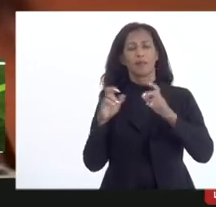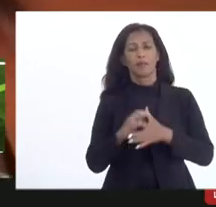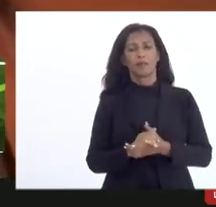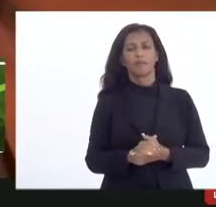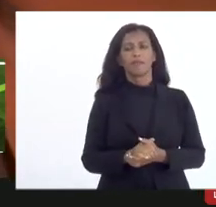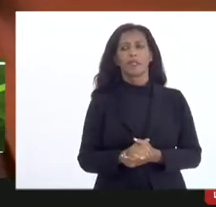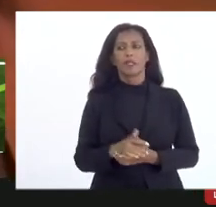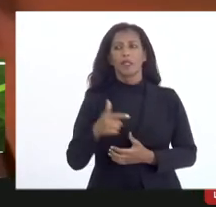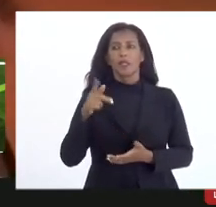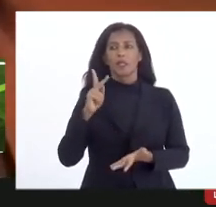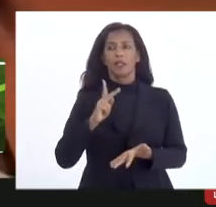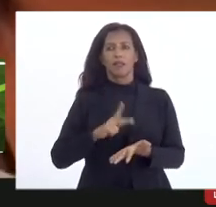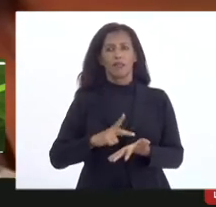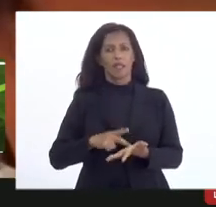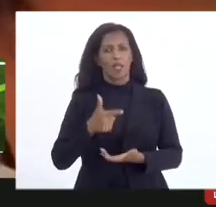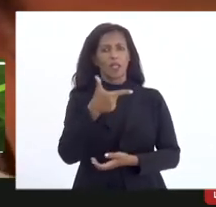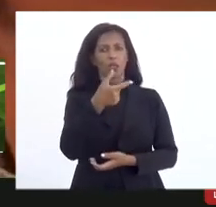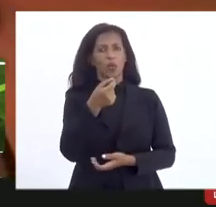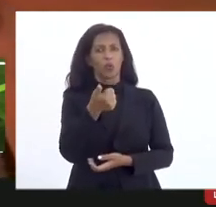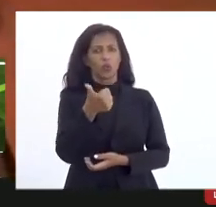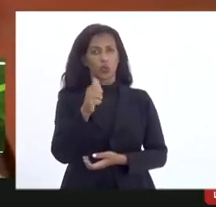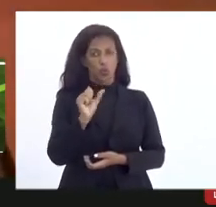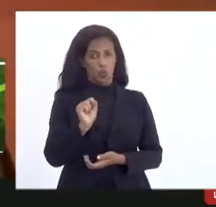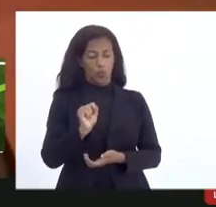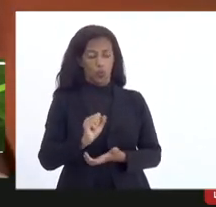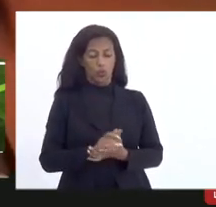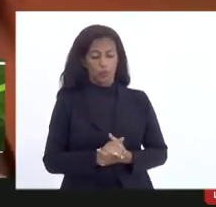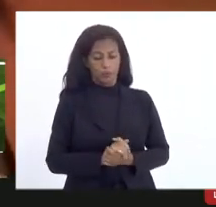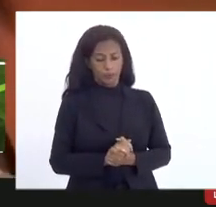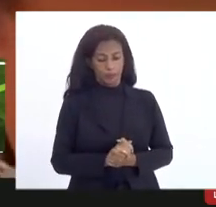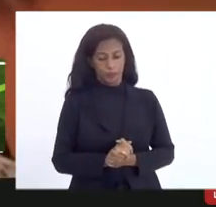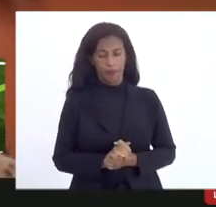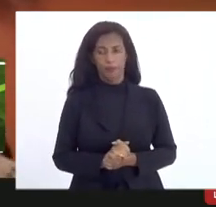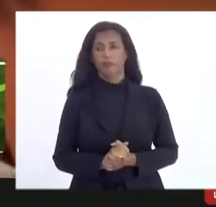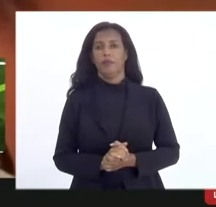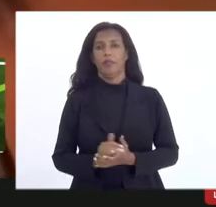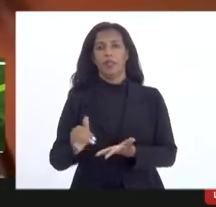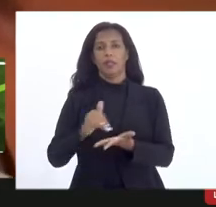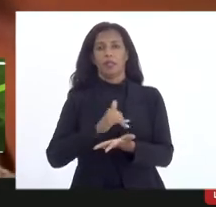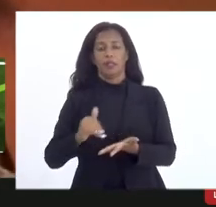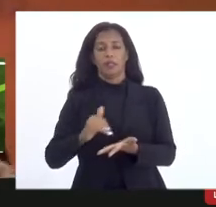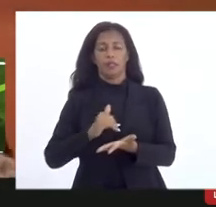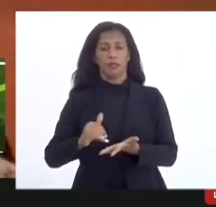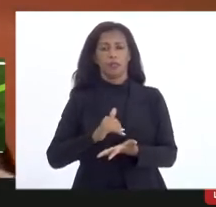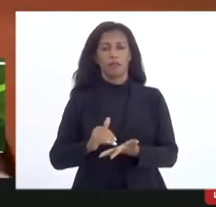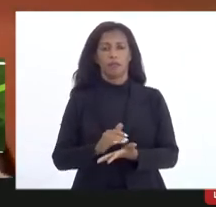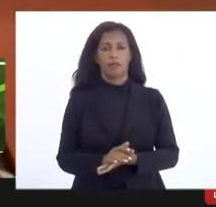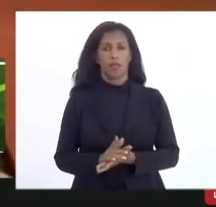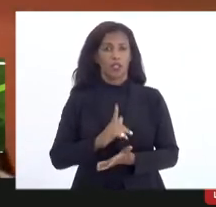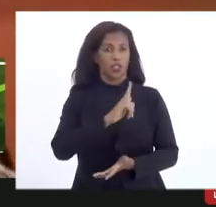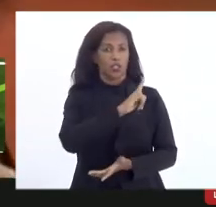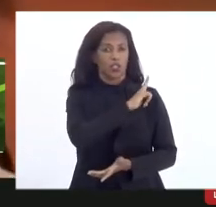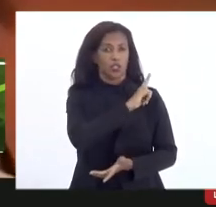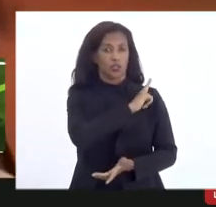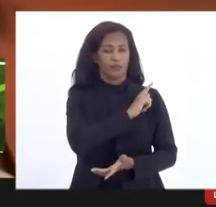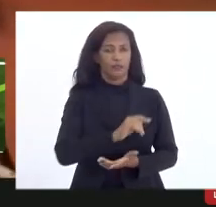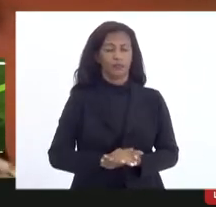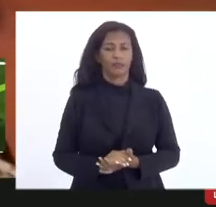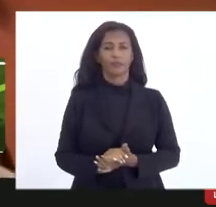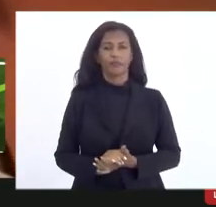em 2018 na secretaria na gestão do